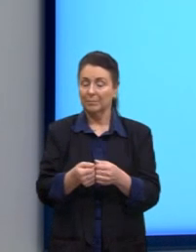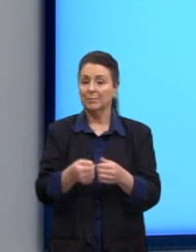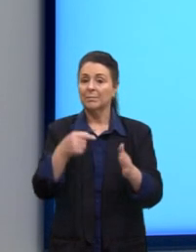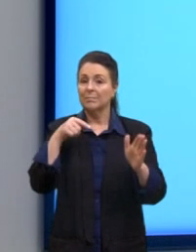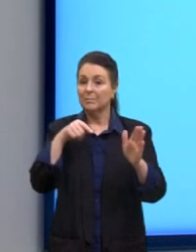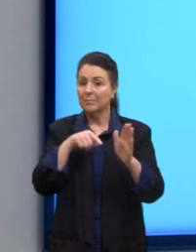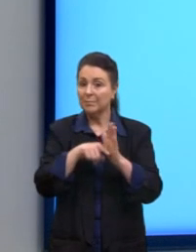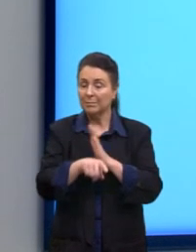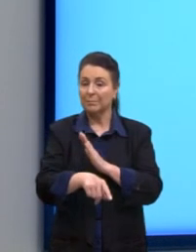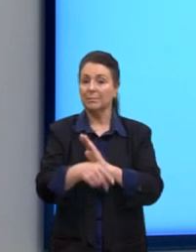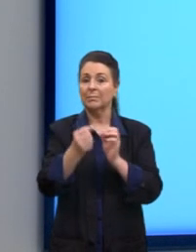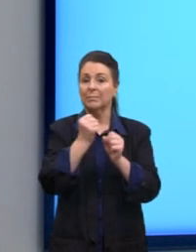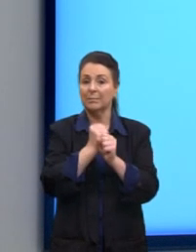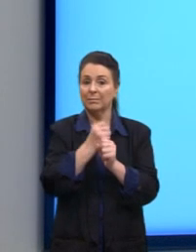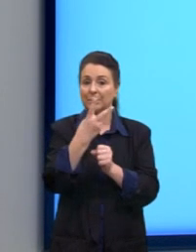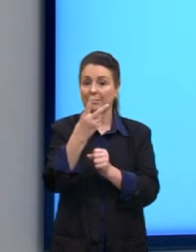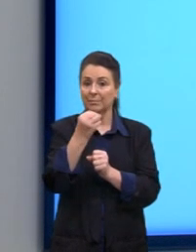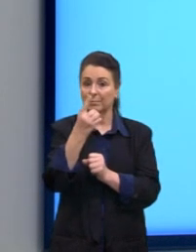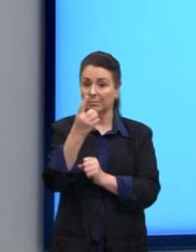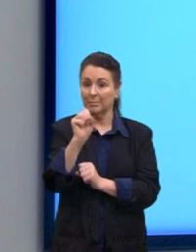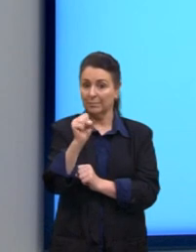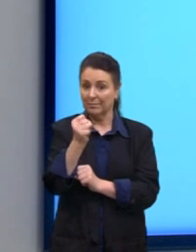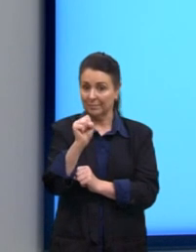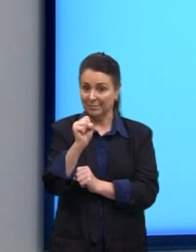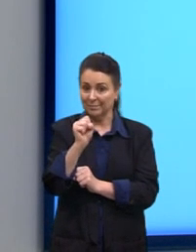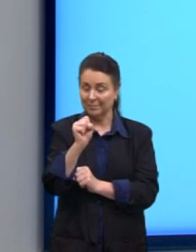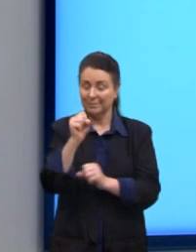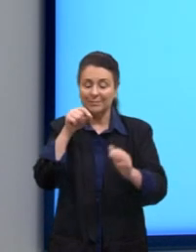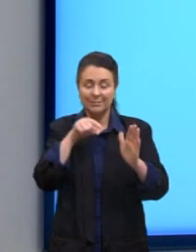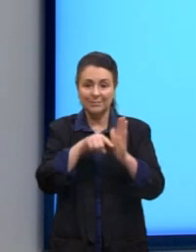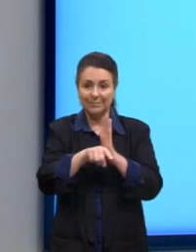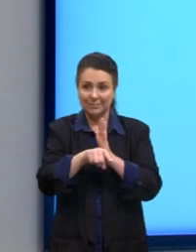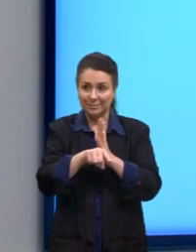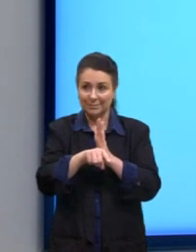é do Enem de 2018. Ela diz o seguinte.